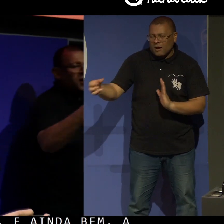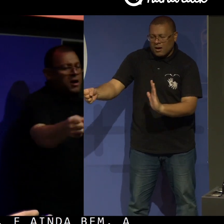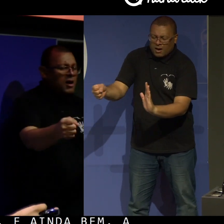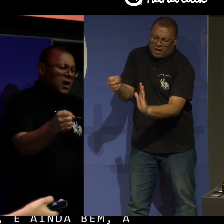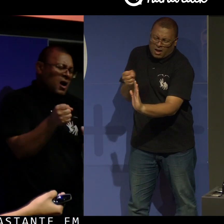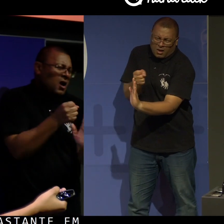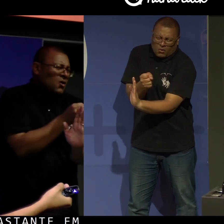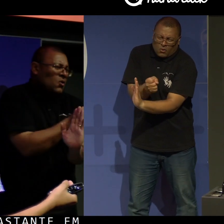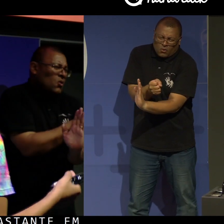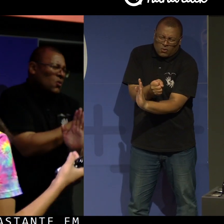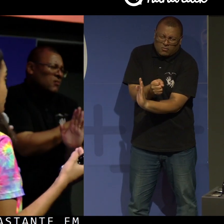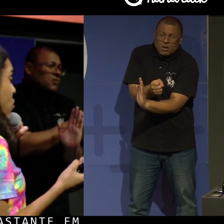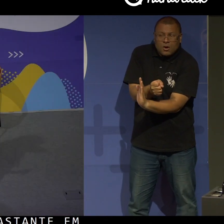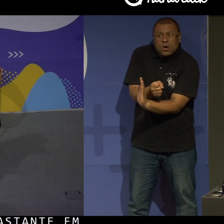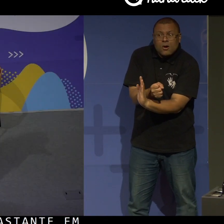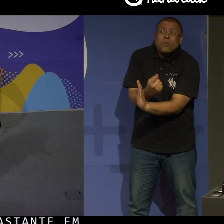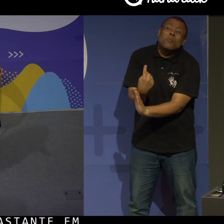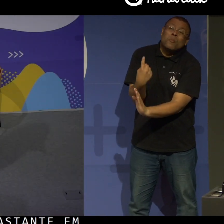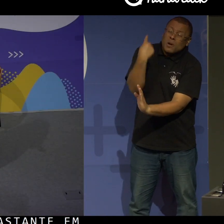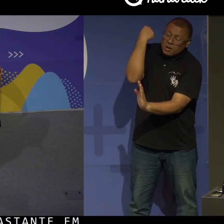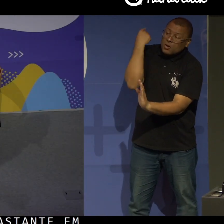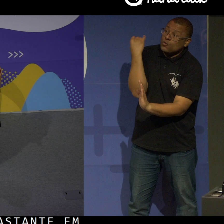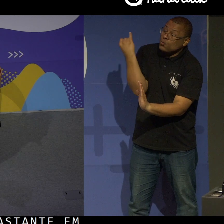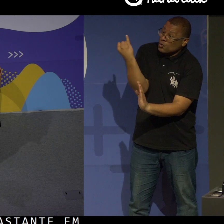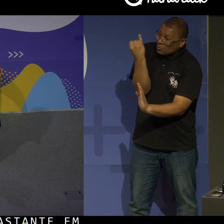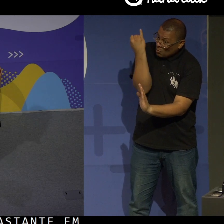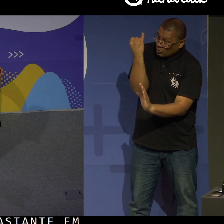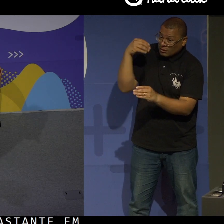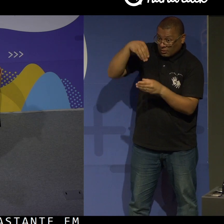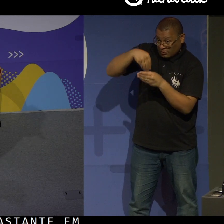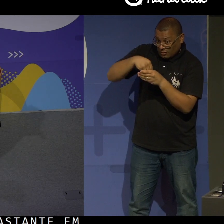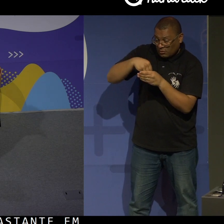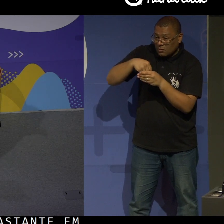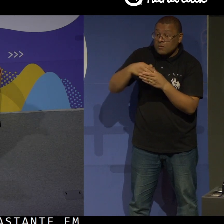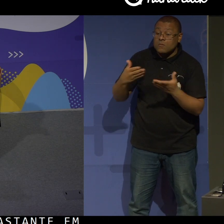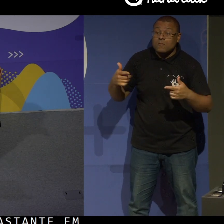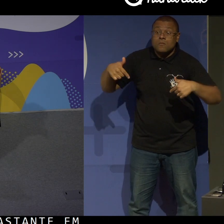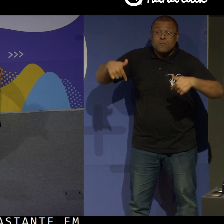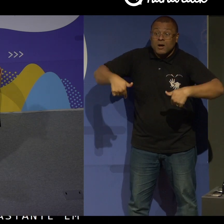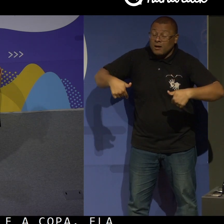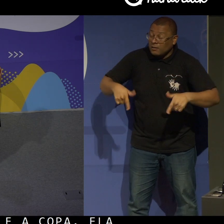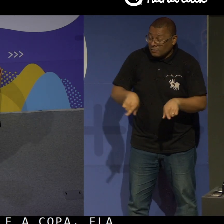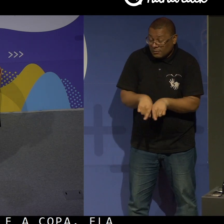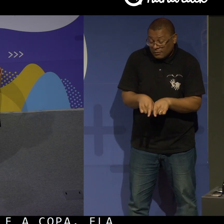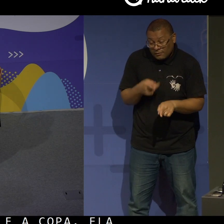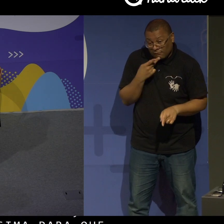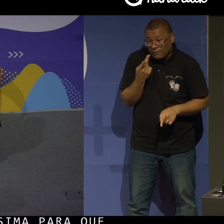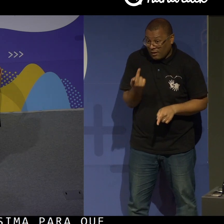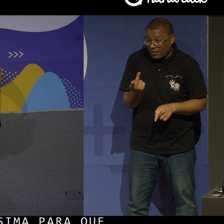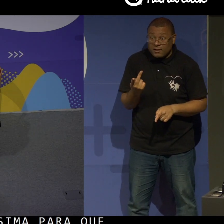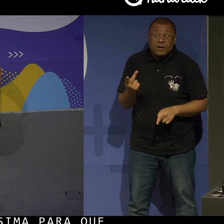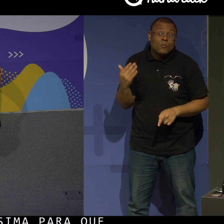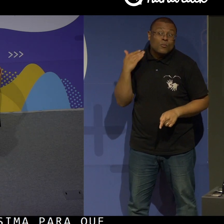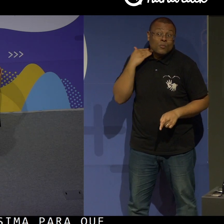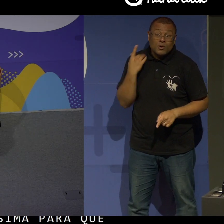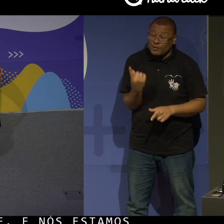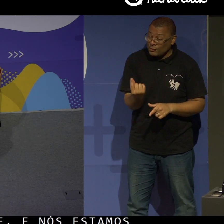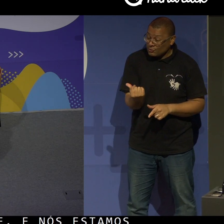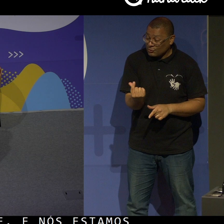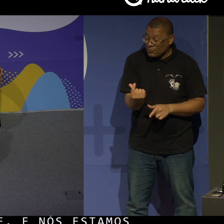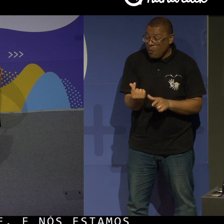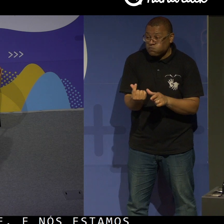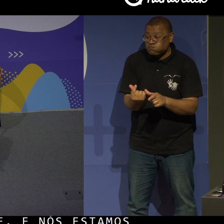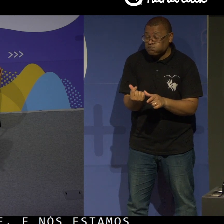ela foi importantíssima para que isso acontecesse. E nós estamos falando de dinheiro. Para uma instituição financeira,